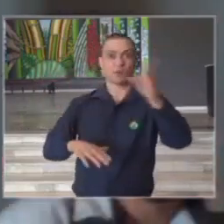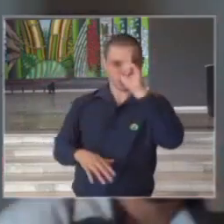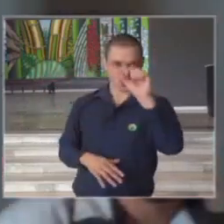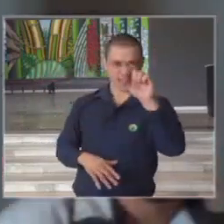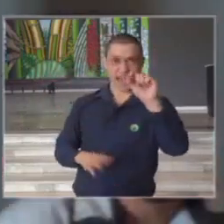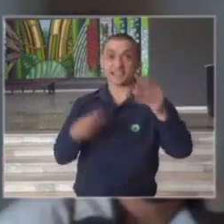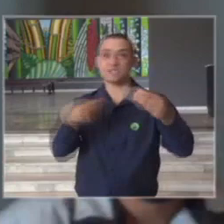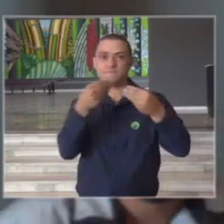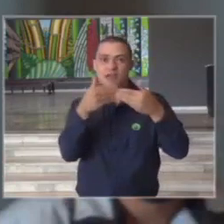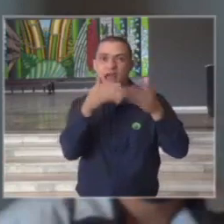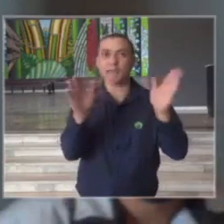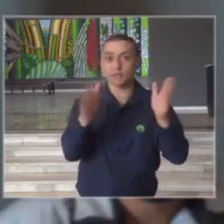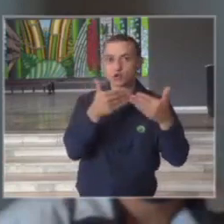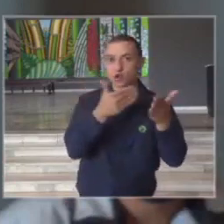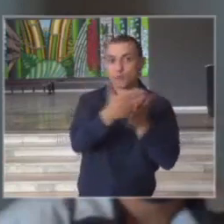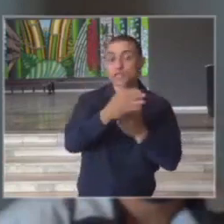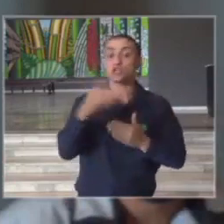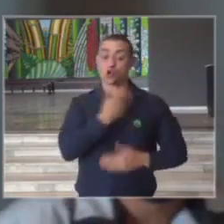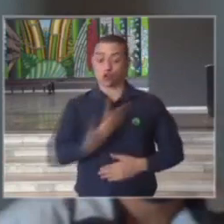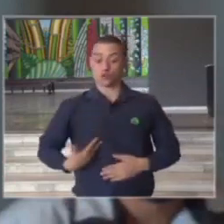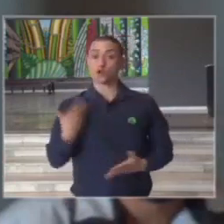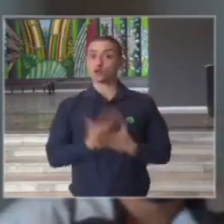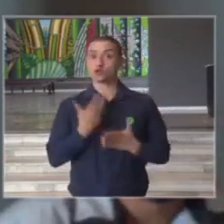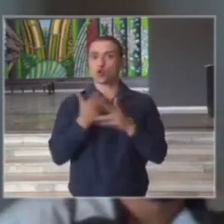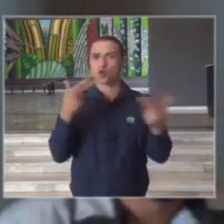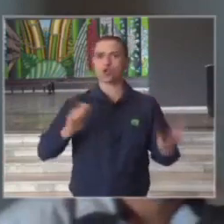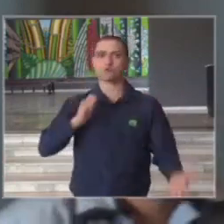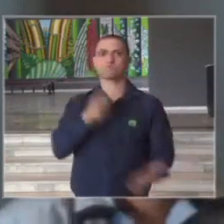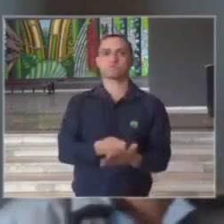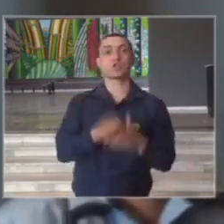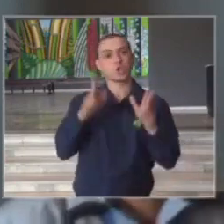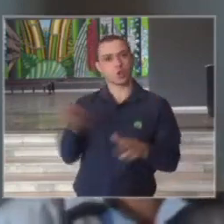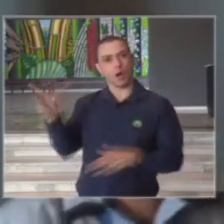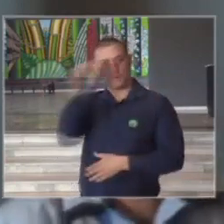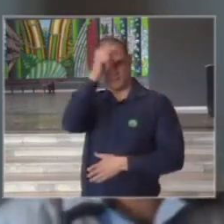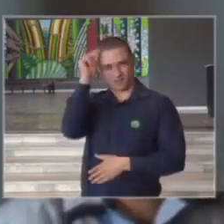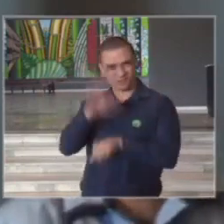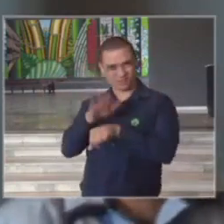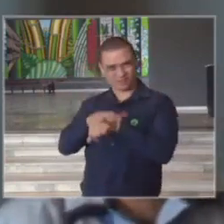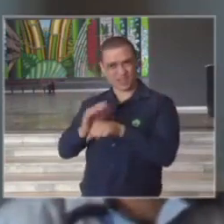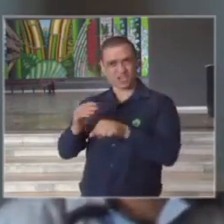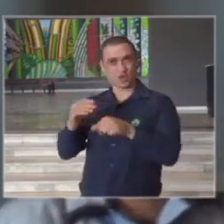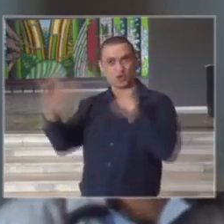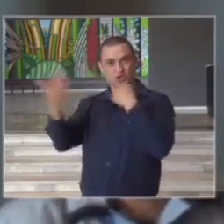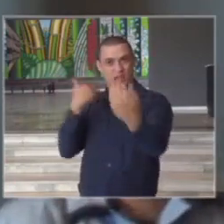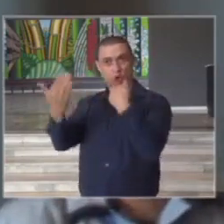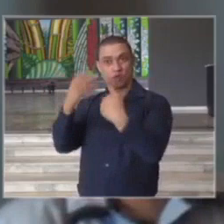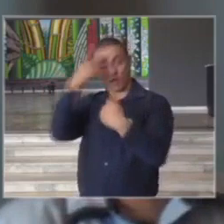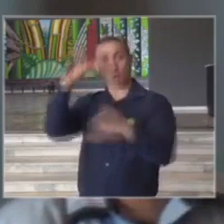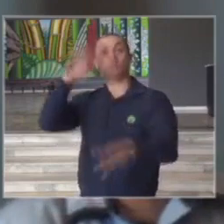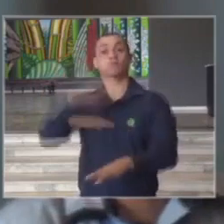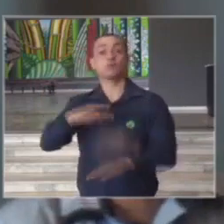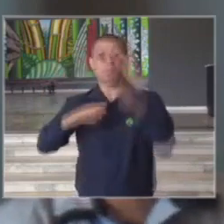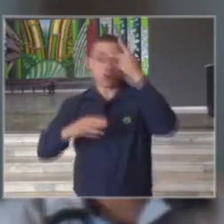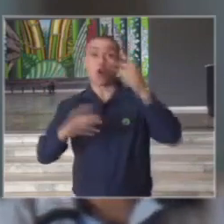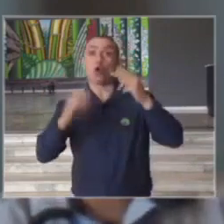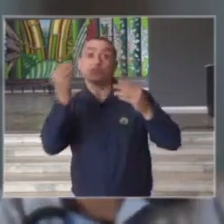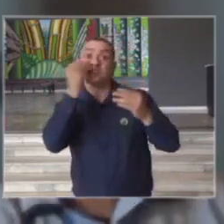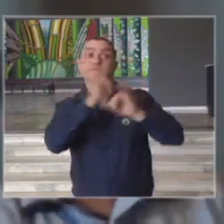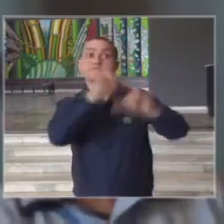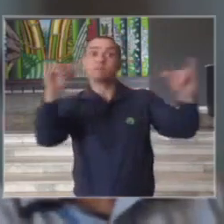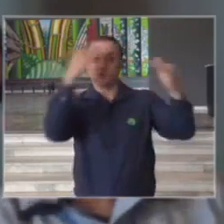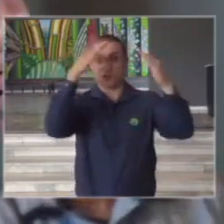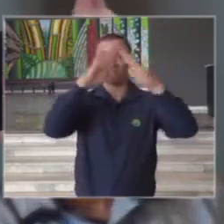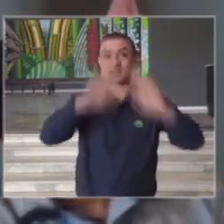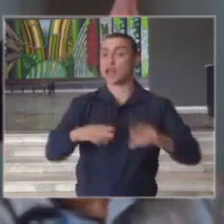dia 10 e se o governo estuda alguma medida mais drástica como essa da prefeitura ou algo que possa fazer com que as pessoas fiquem em casa já que